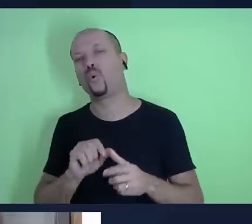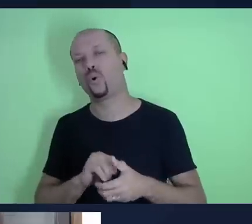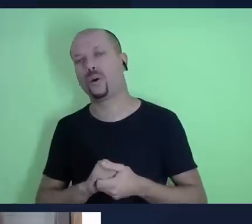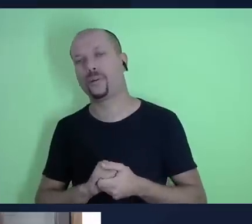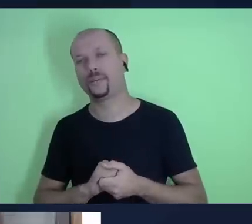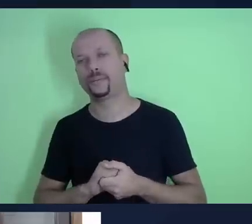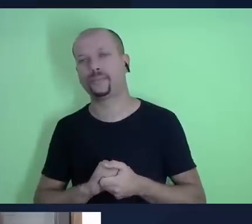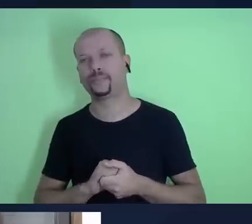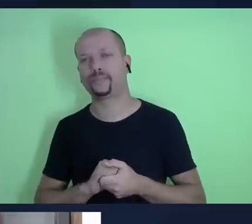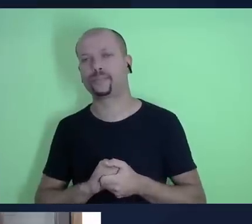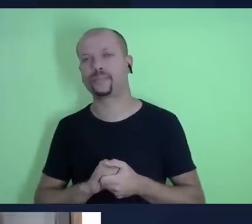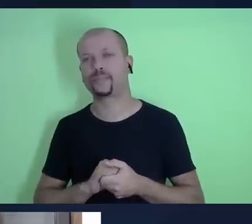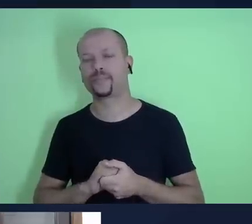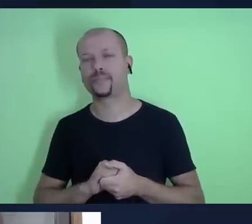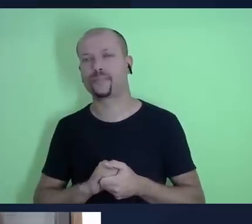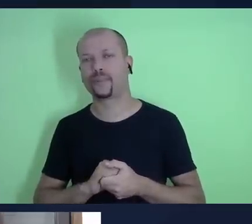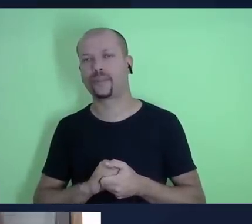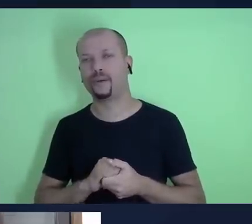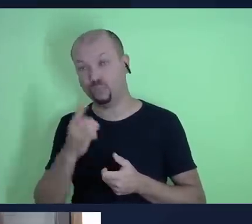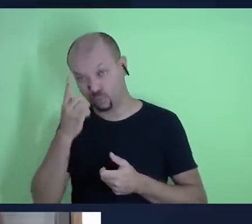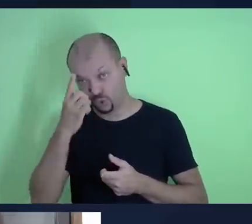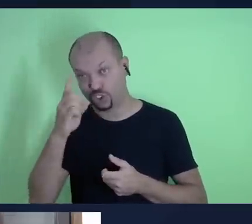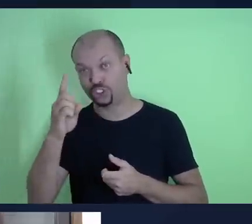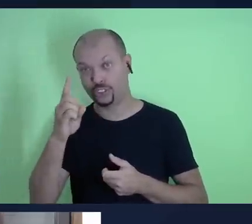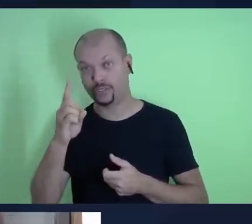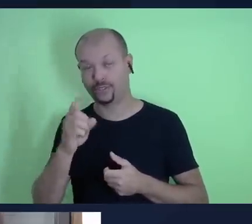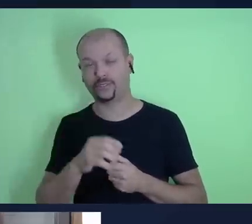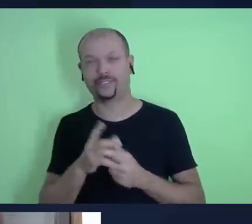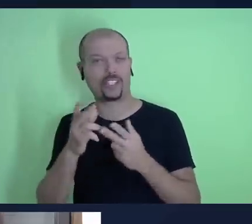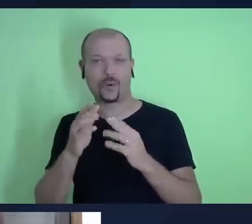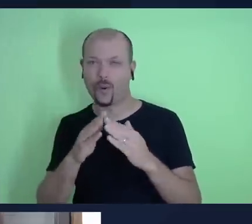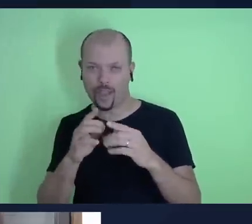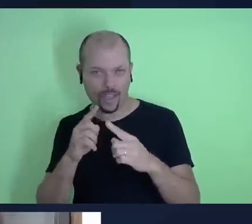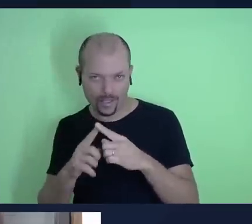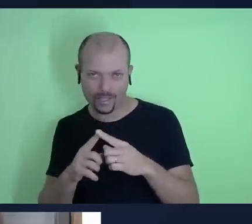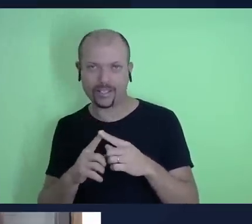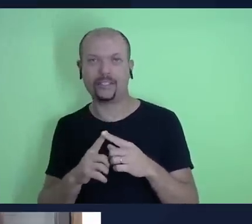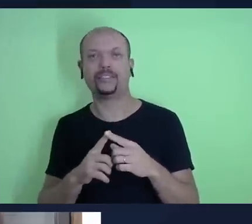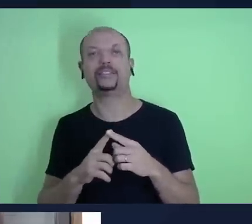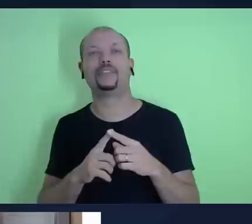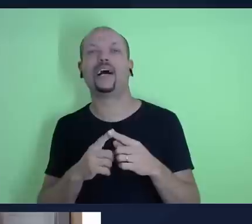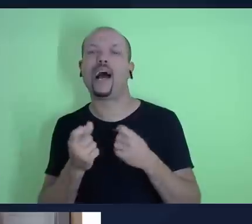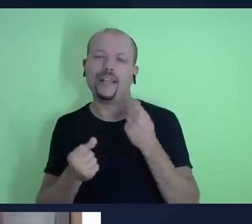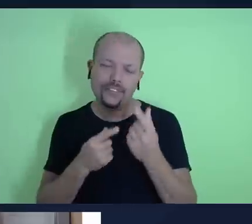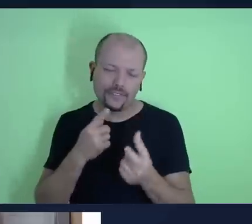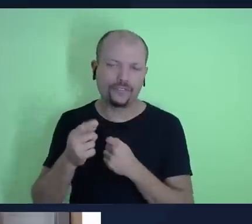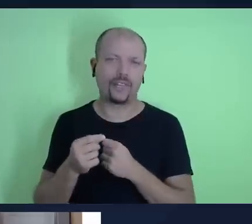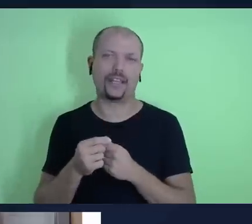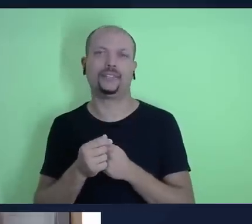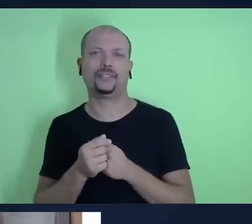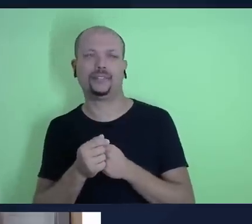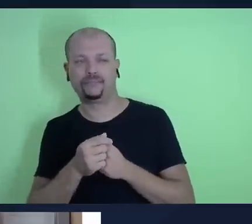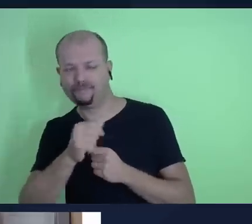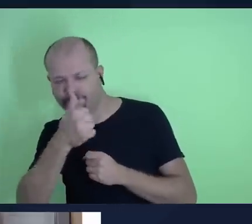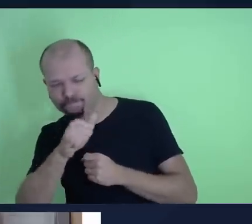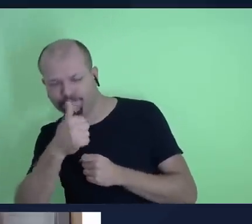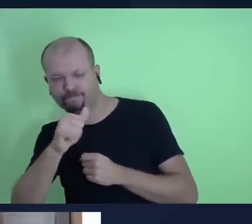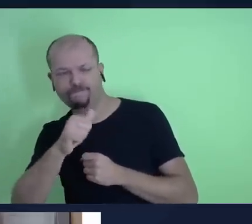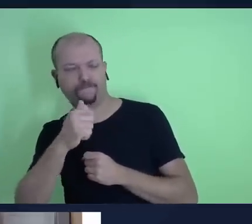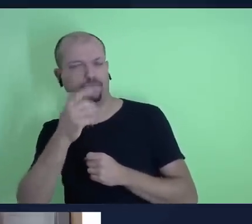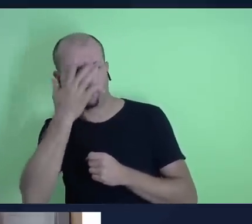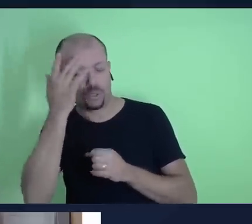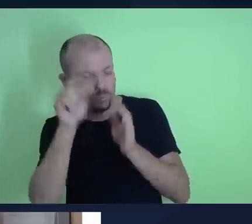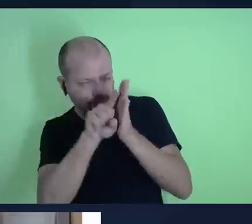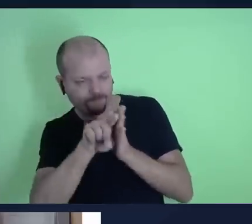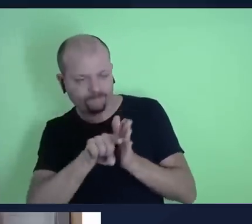será que um dia assim como a igreja passa por auditorias e tudo mais será que nós que recebemos essas